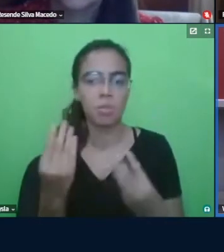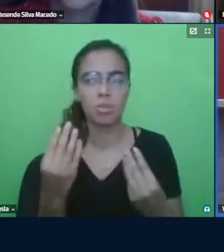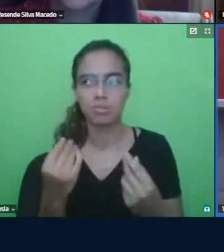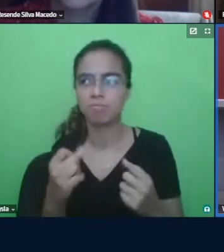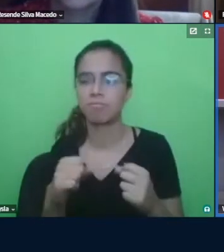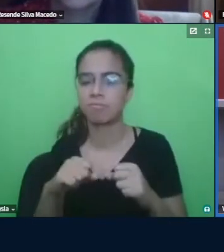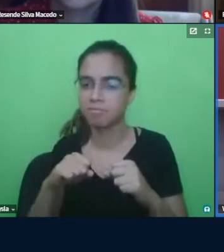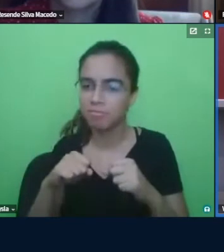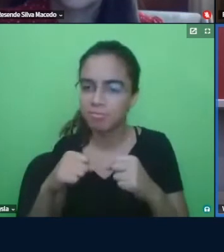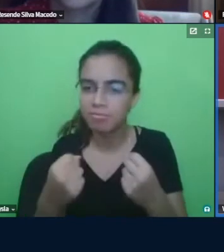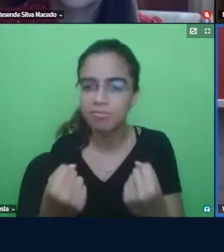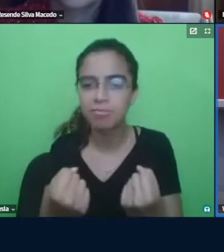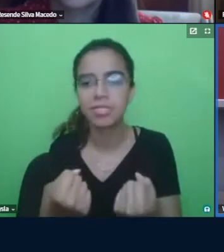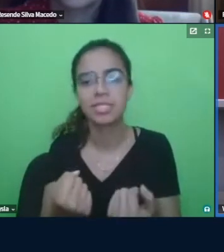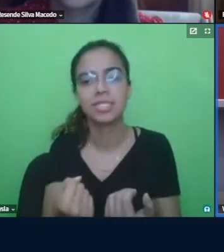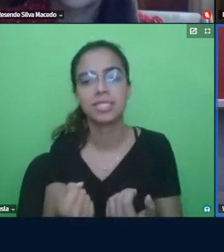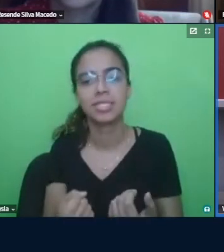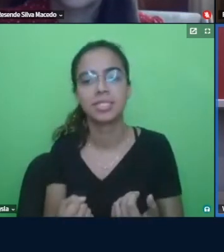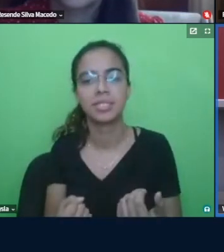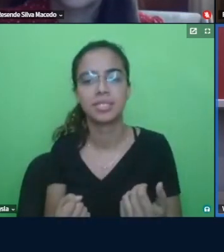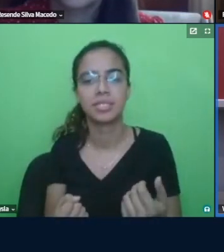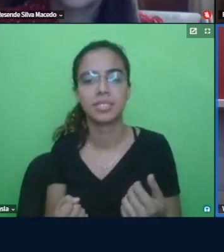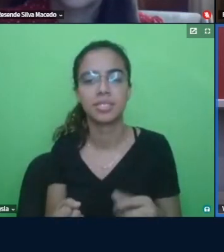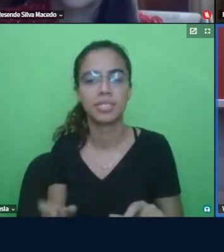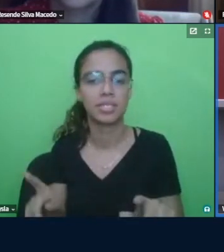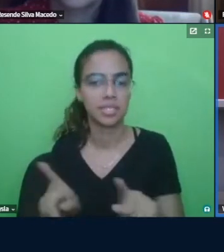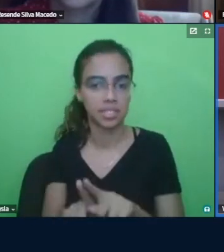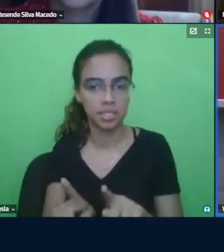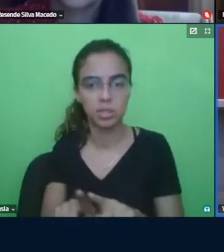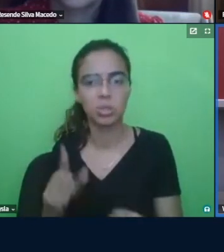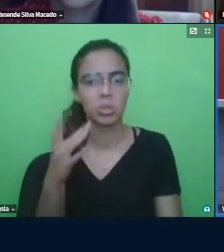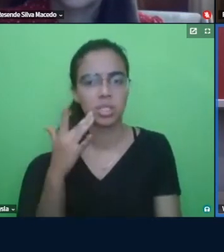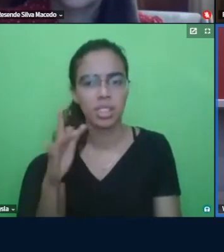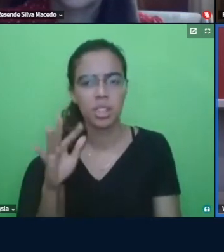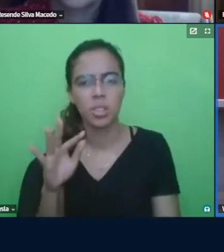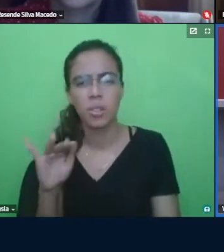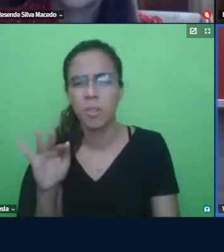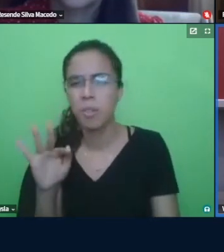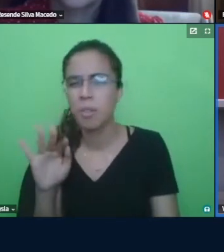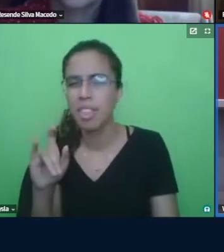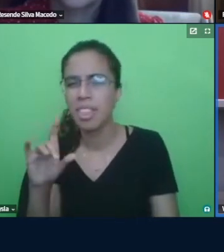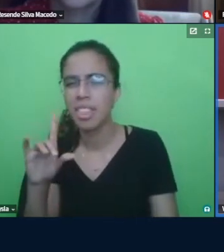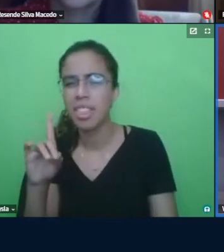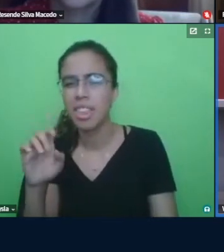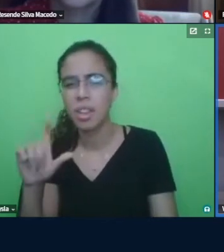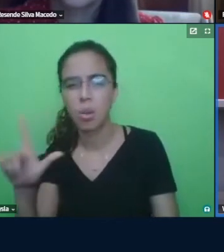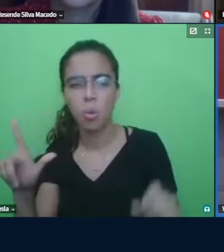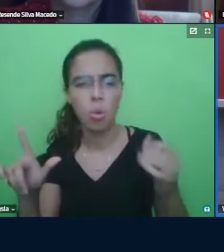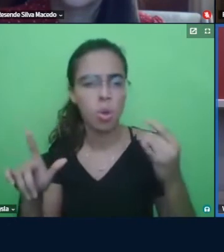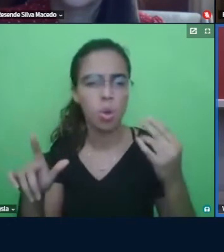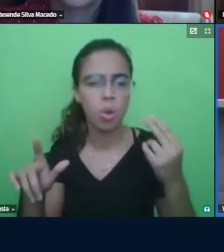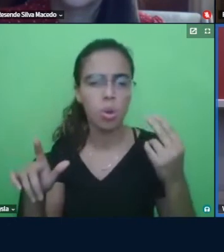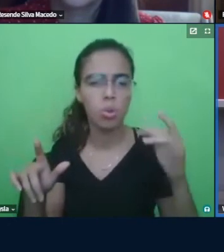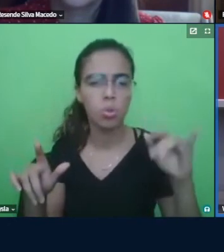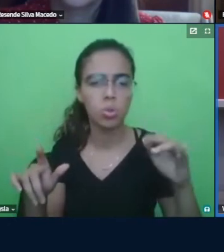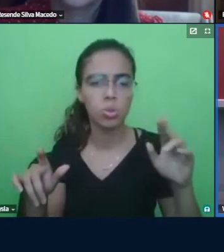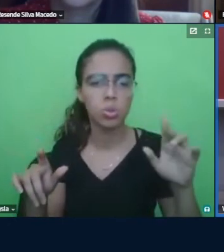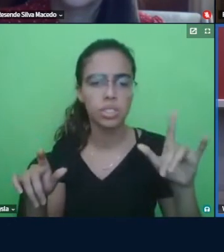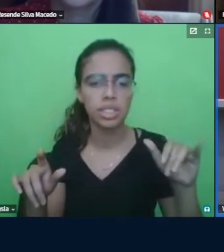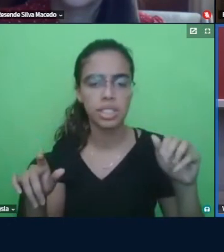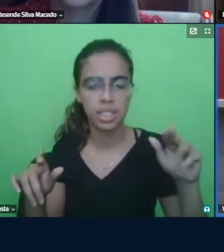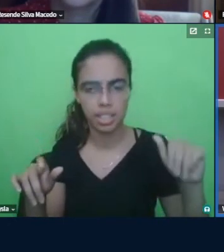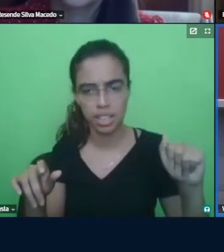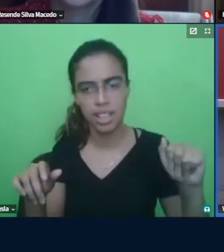engajado né e muito amoroso não sei se foi Fidel ou foi Juliana que falou mas foi um trabalho muito amoroso a ponto de